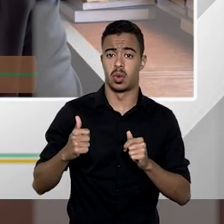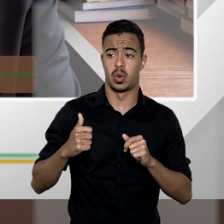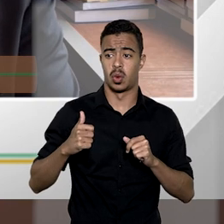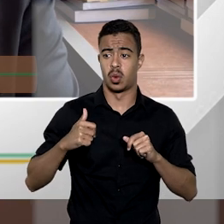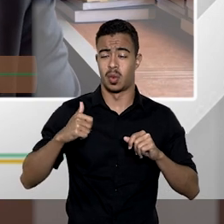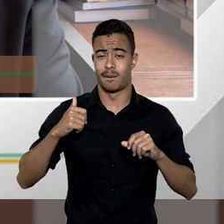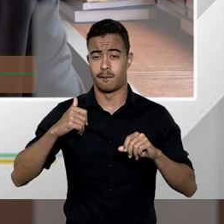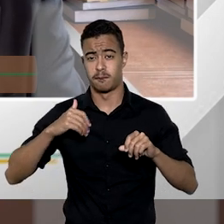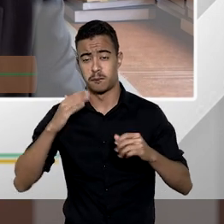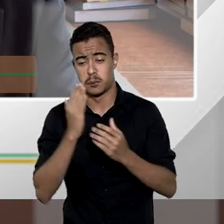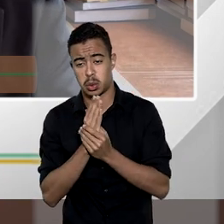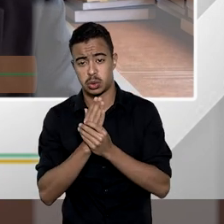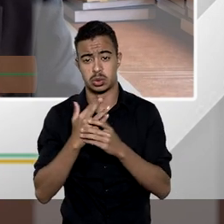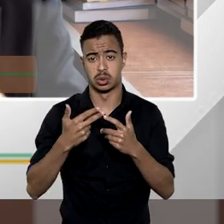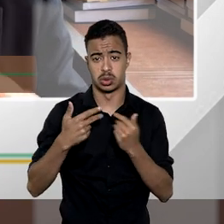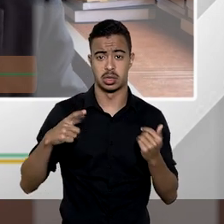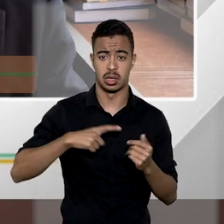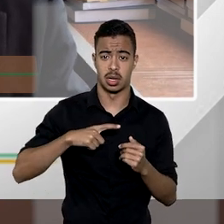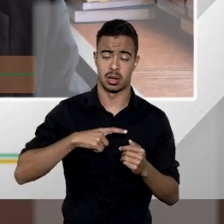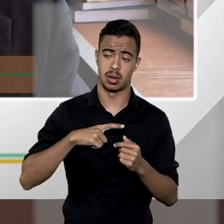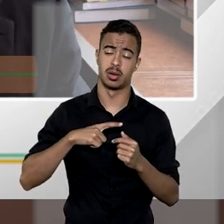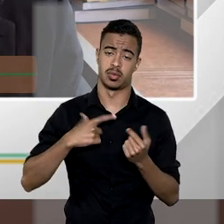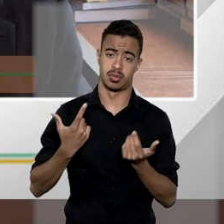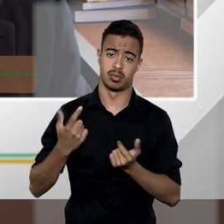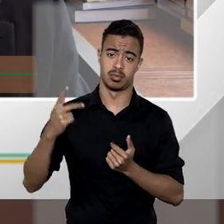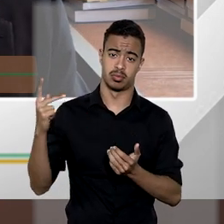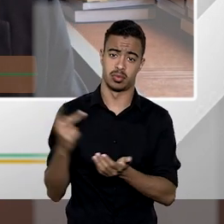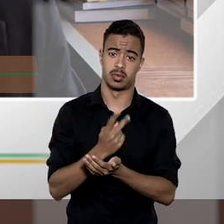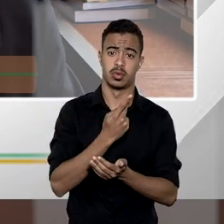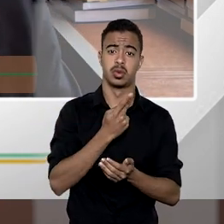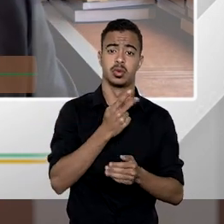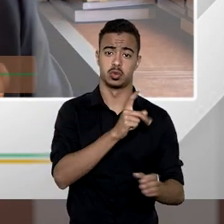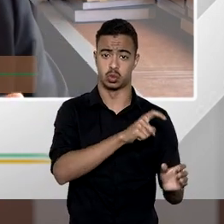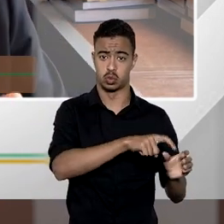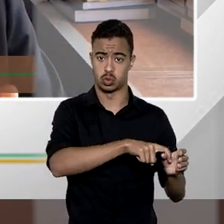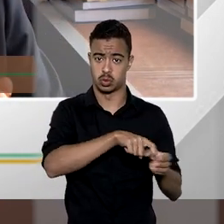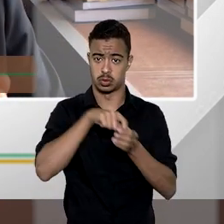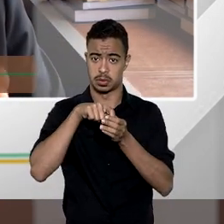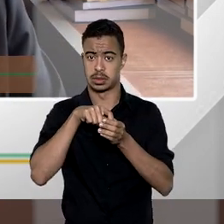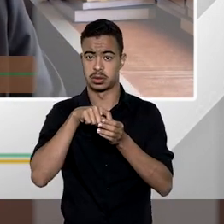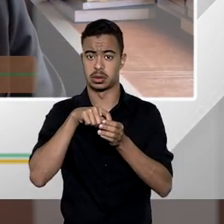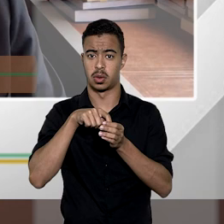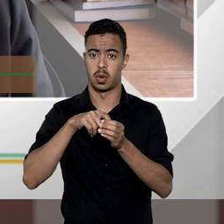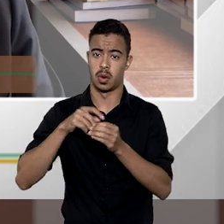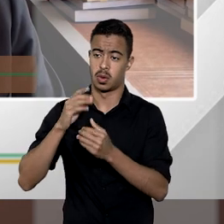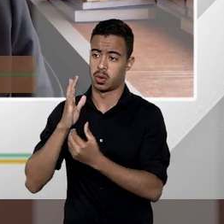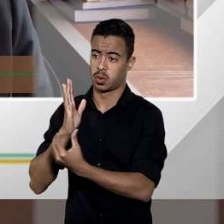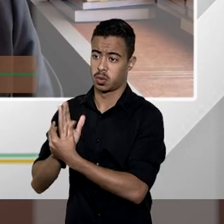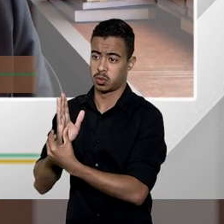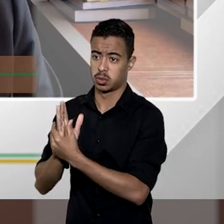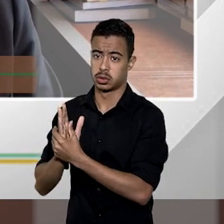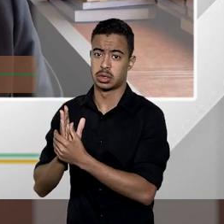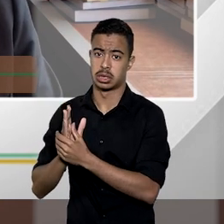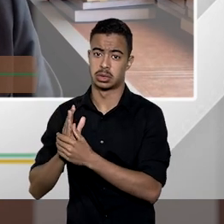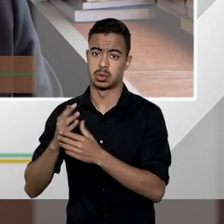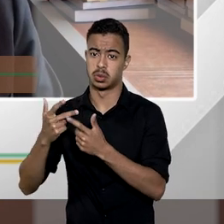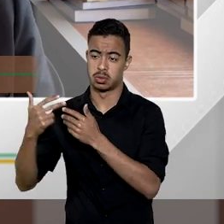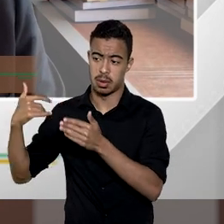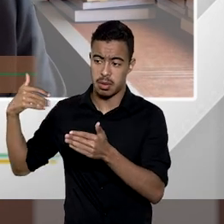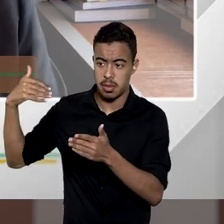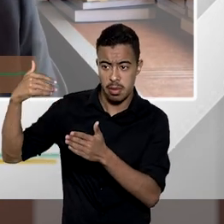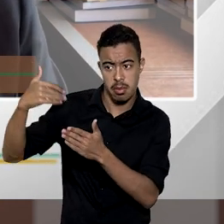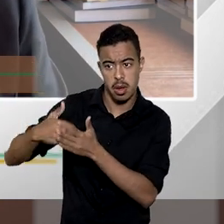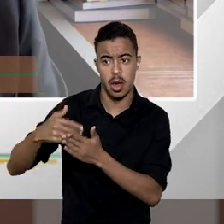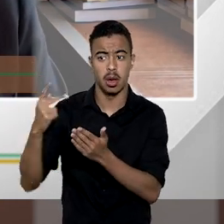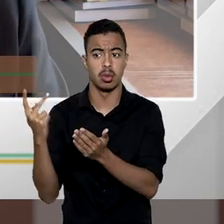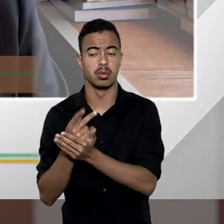processório essa invasão acarreta por conseguinte a suspensão do processo expropriatório